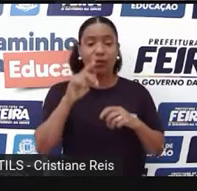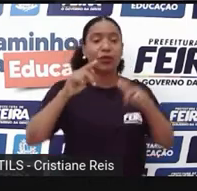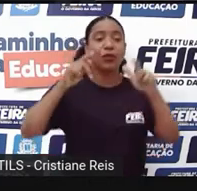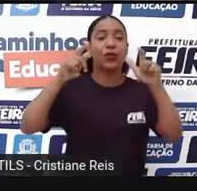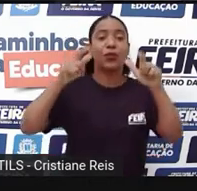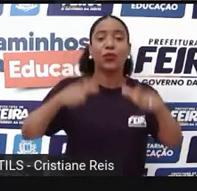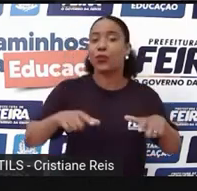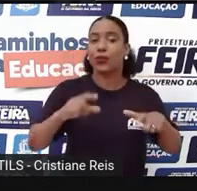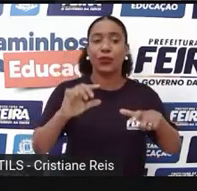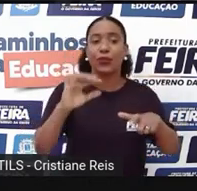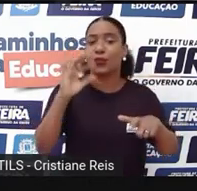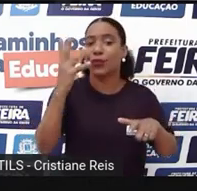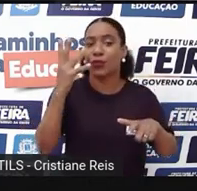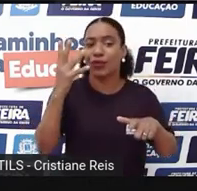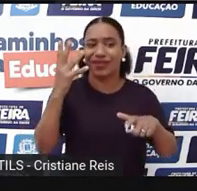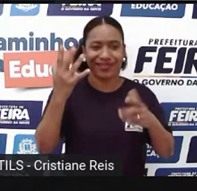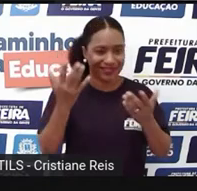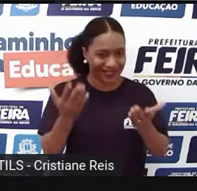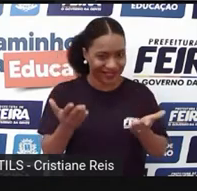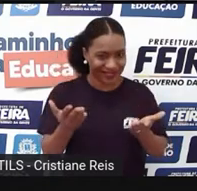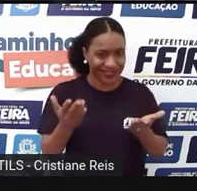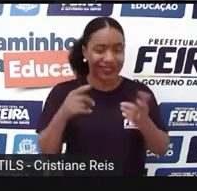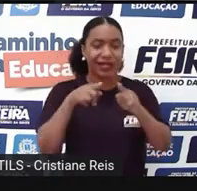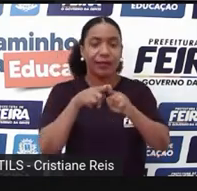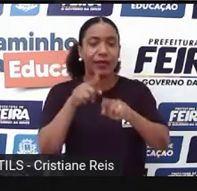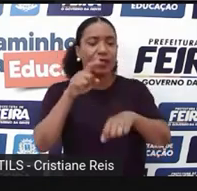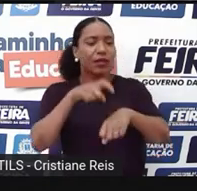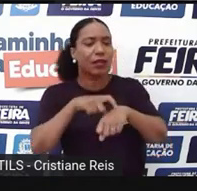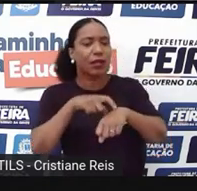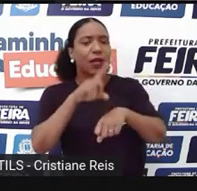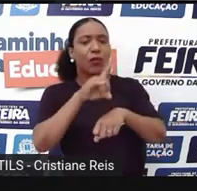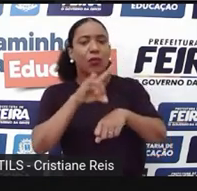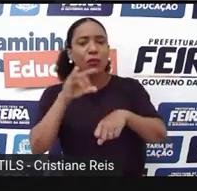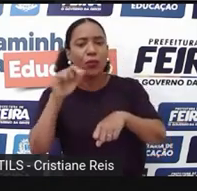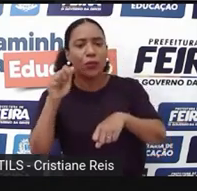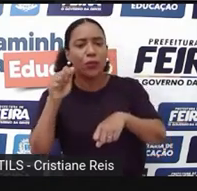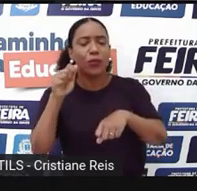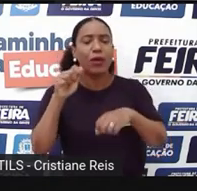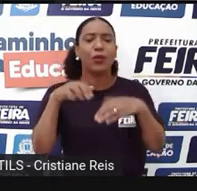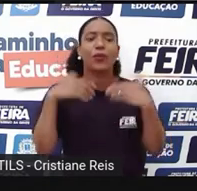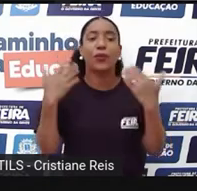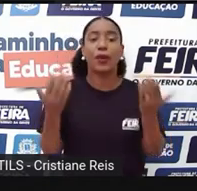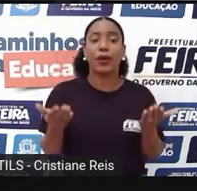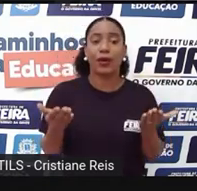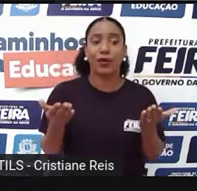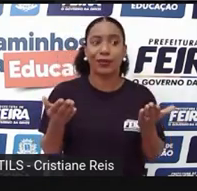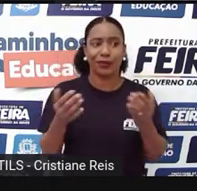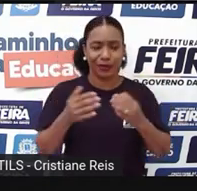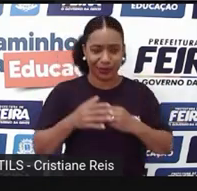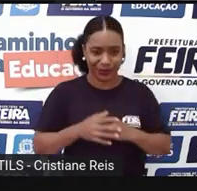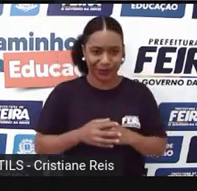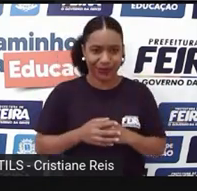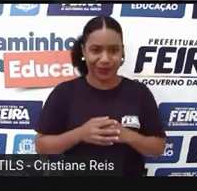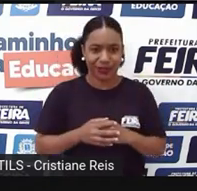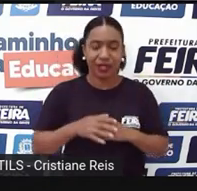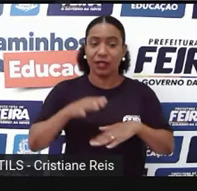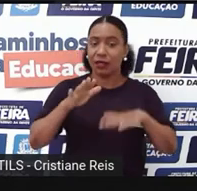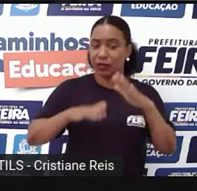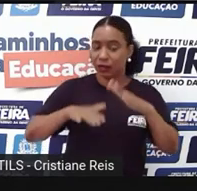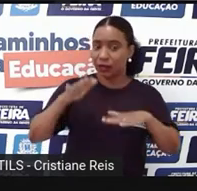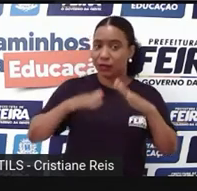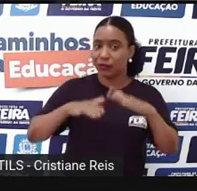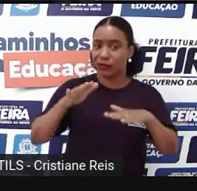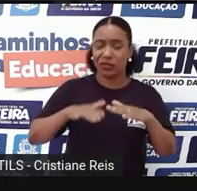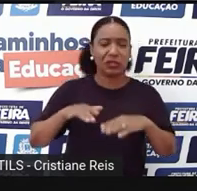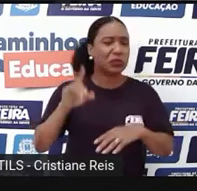em um determinado lugar e em um determinado tempo, em uma determinada época. Às vezes, a época,